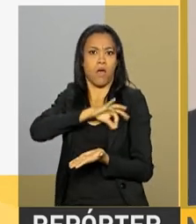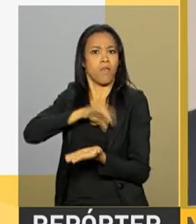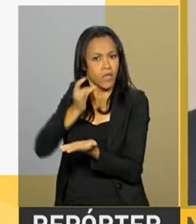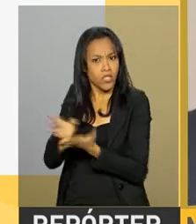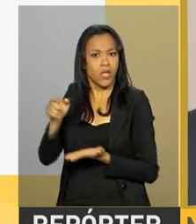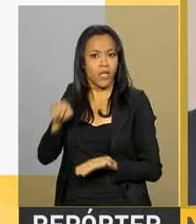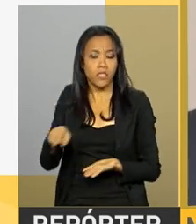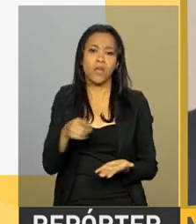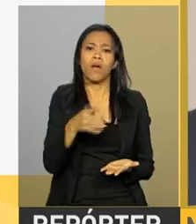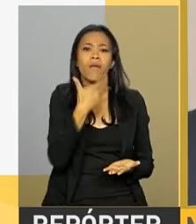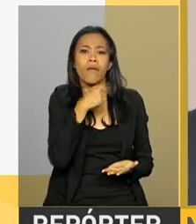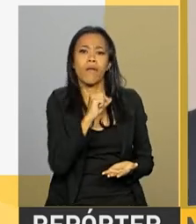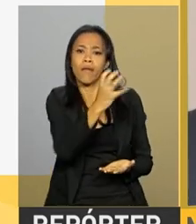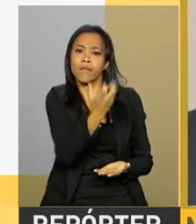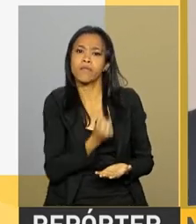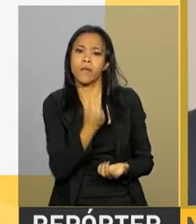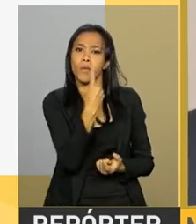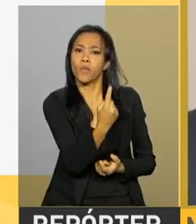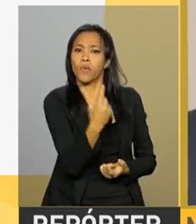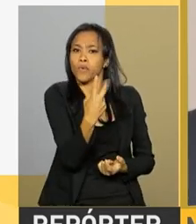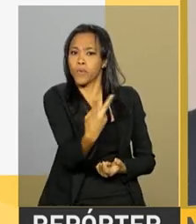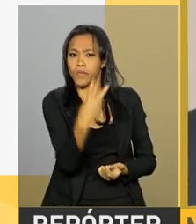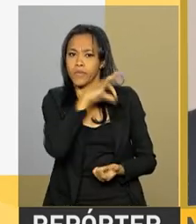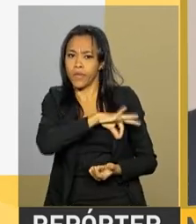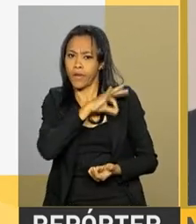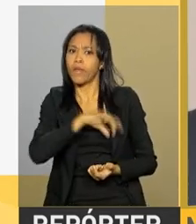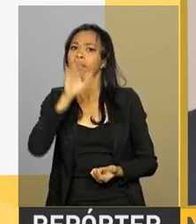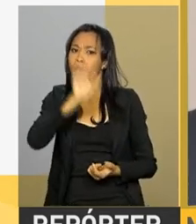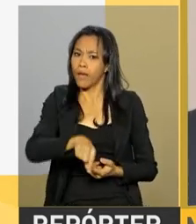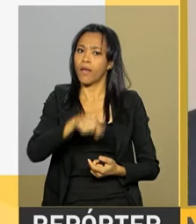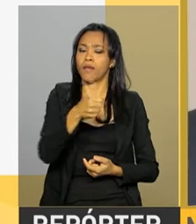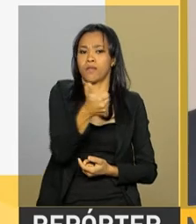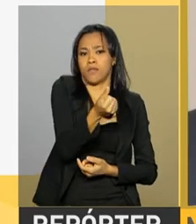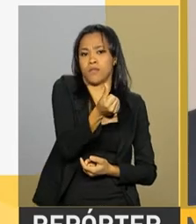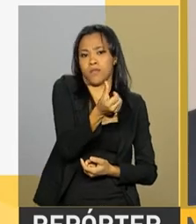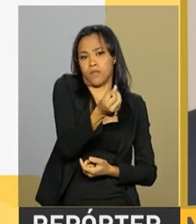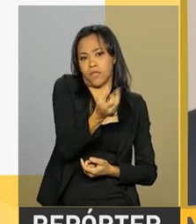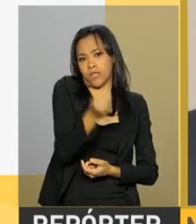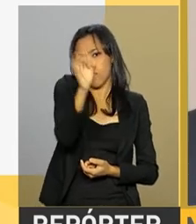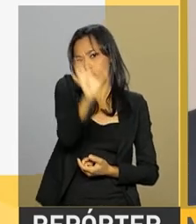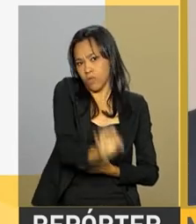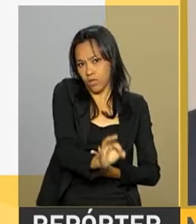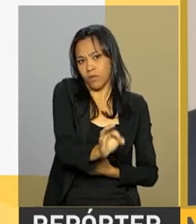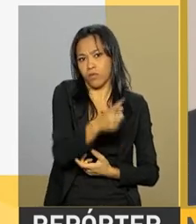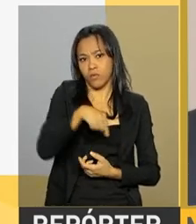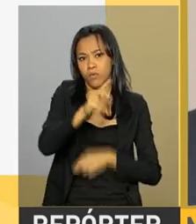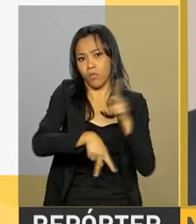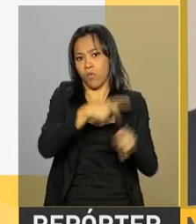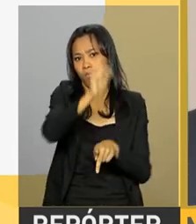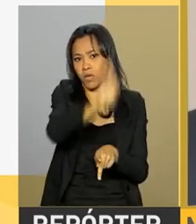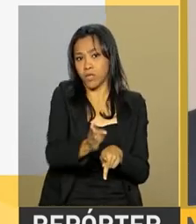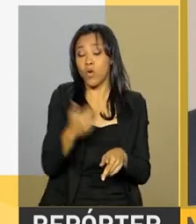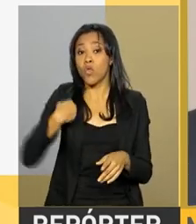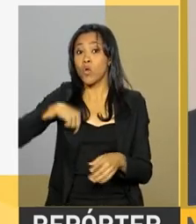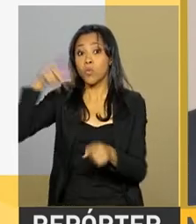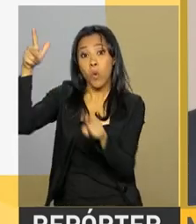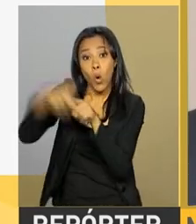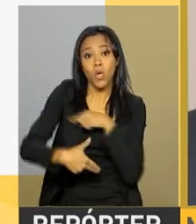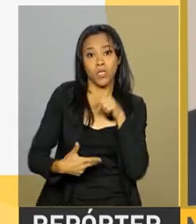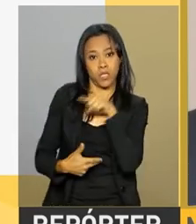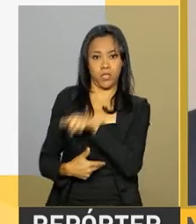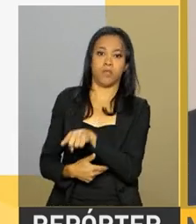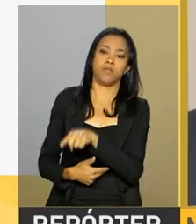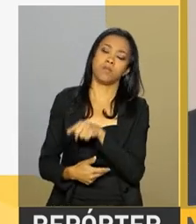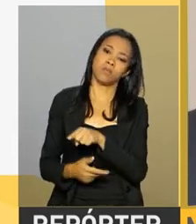praticamente 63% da população brasileira. O que nós estamos fazendo é cortando privilégios, em